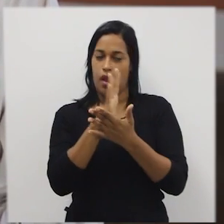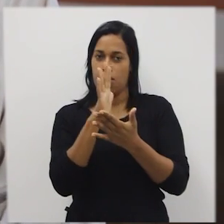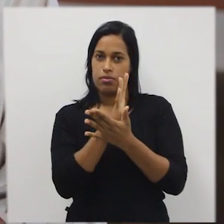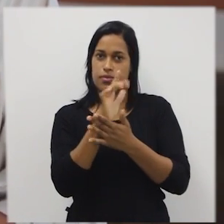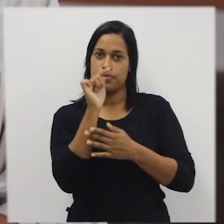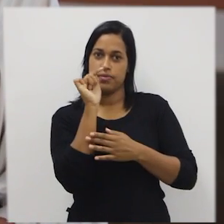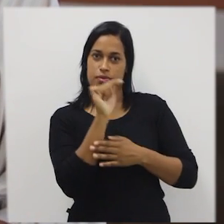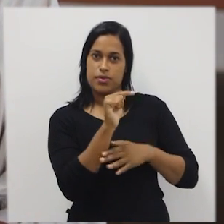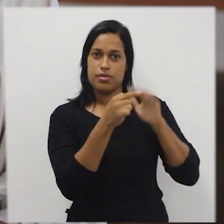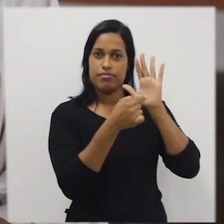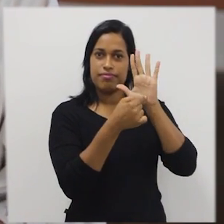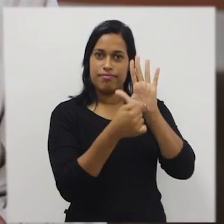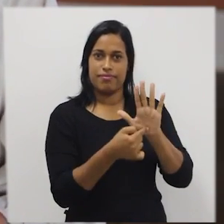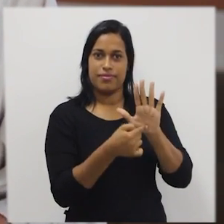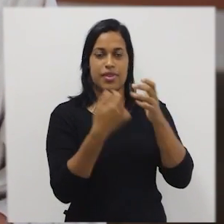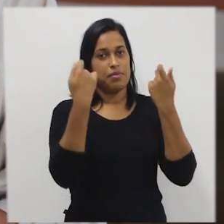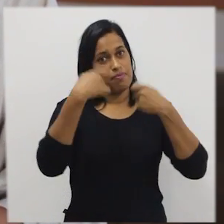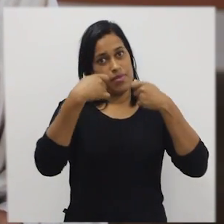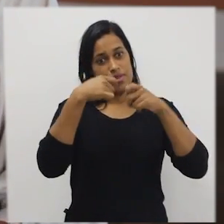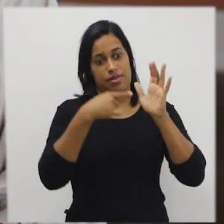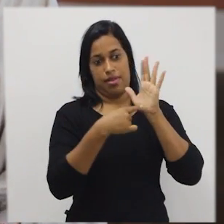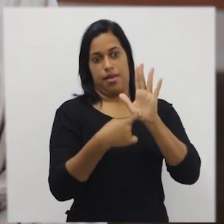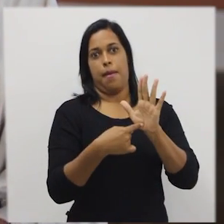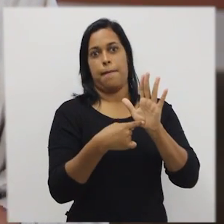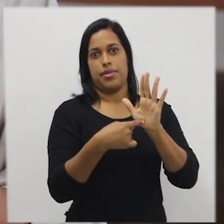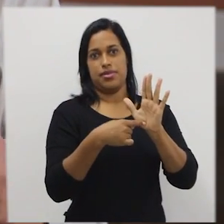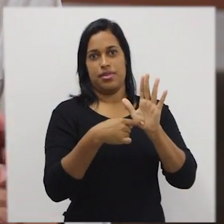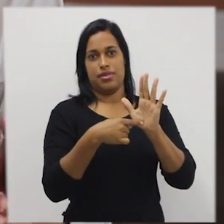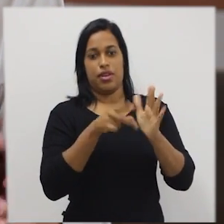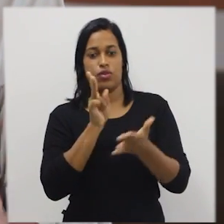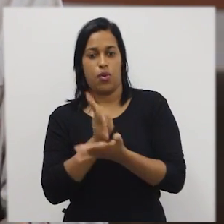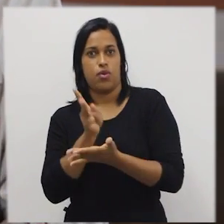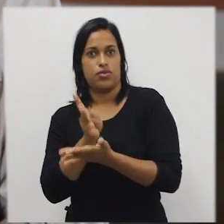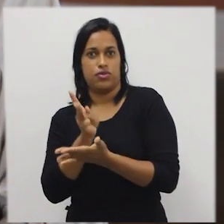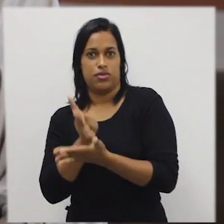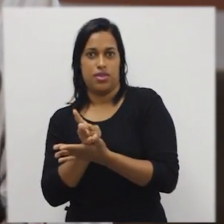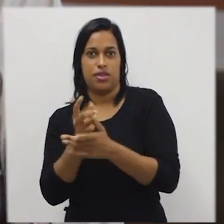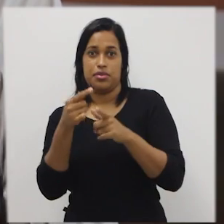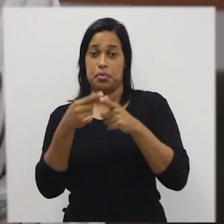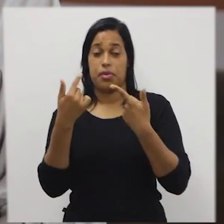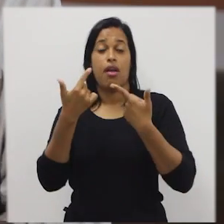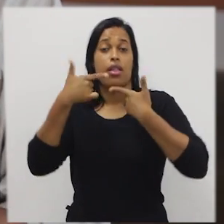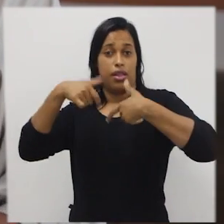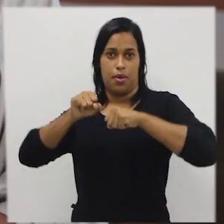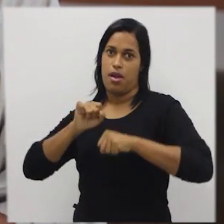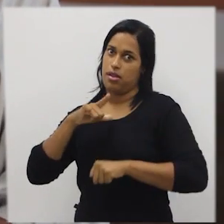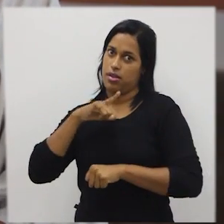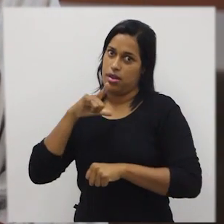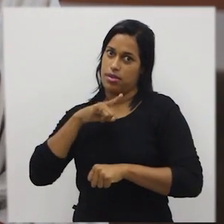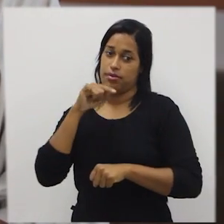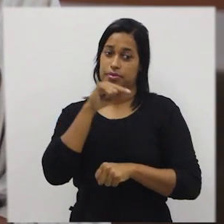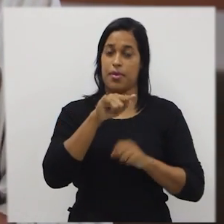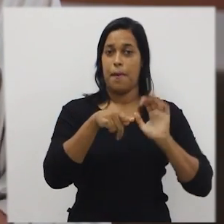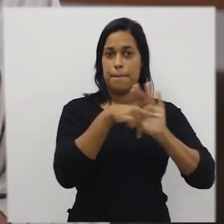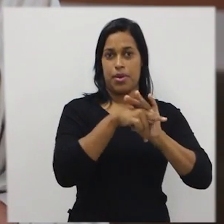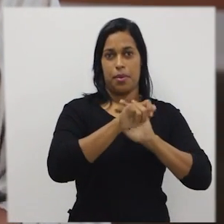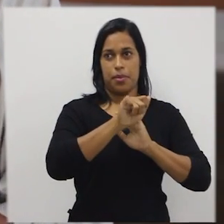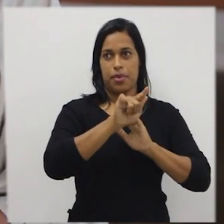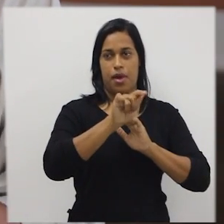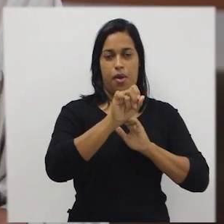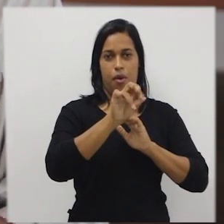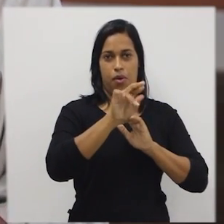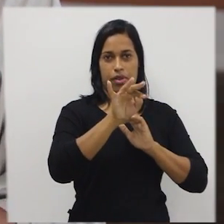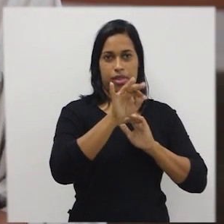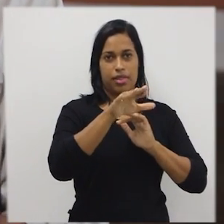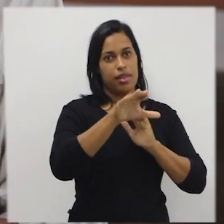constantes, eles não precisam ser representados, embora algumas linguagens o exijam. No nosso caso, o algoritmo, eles simplesmente